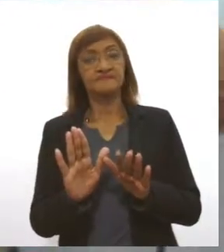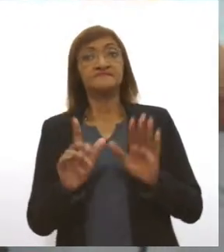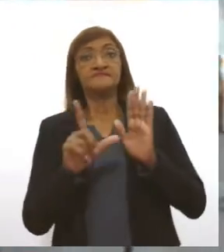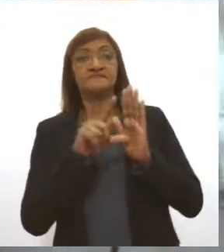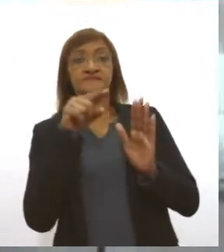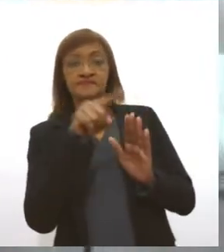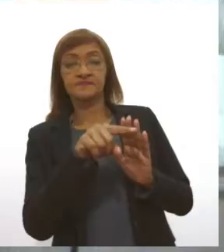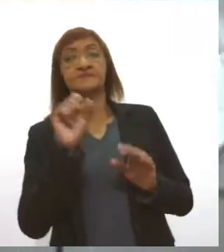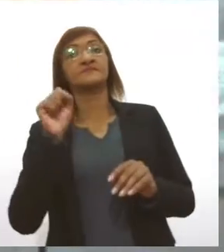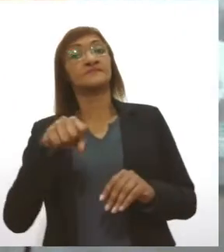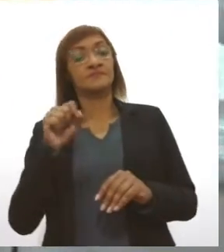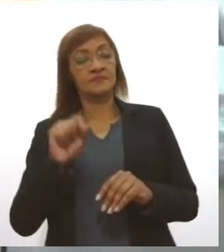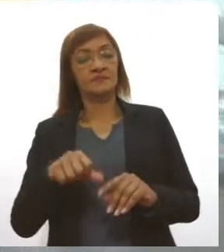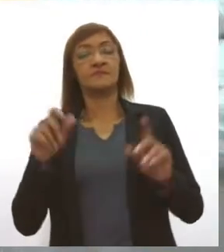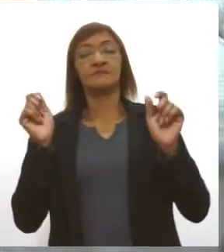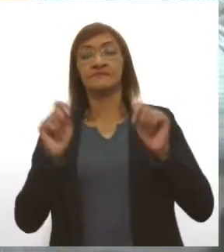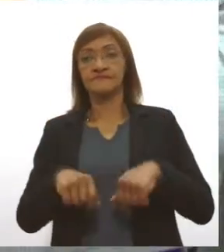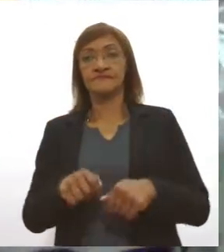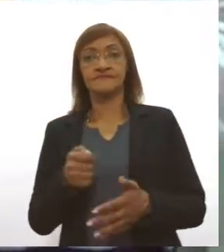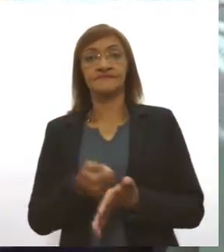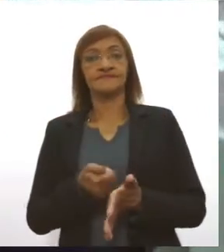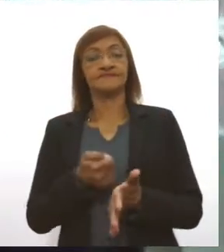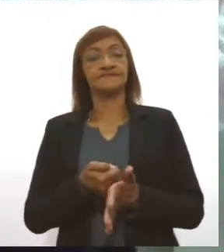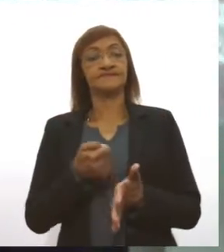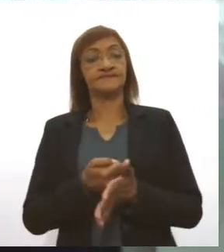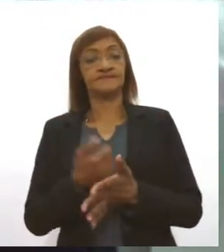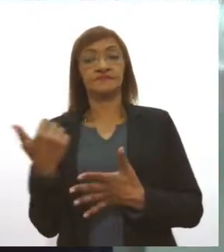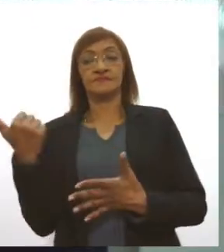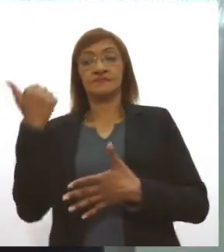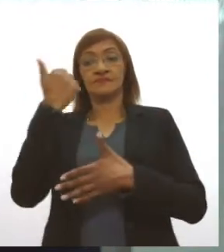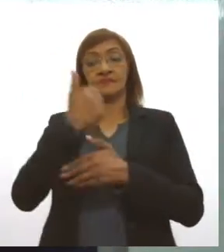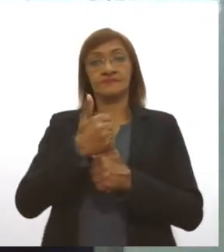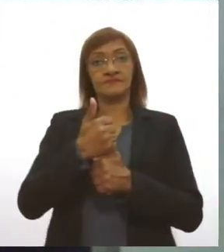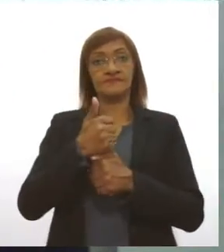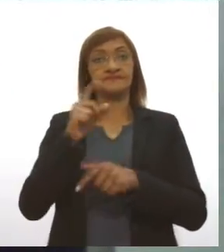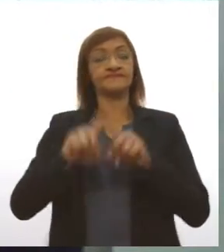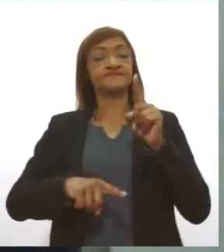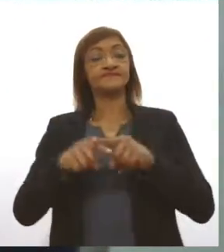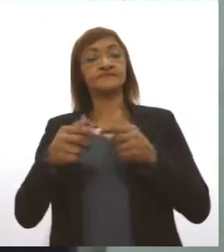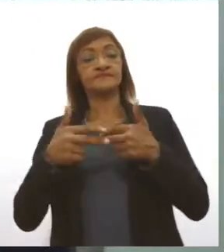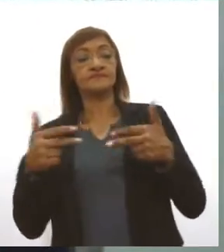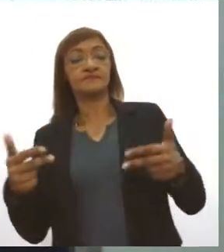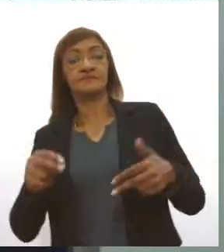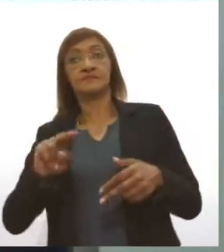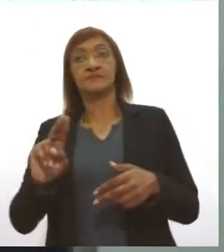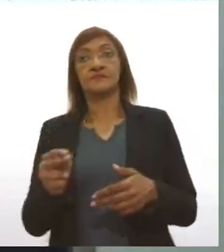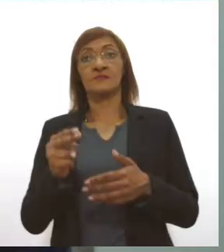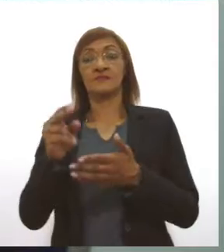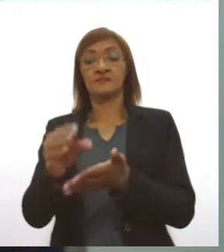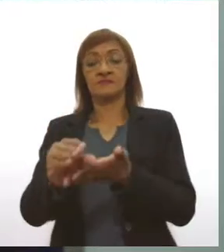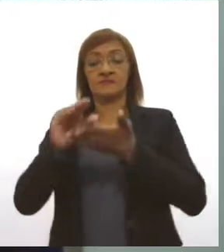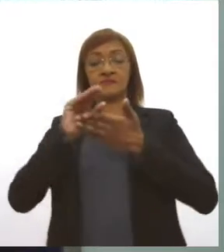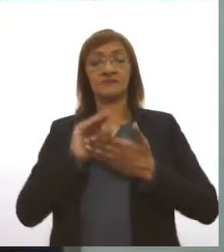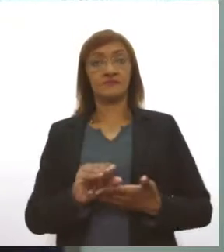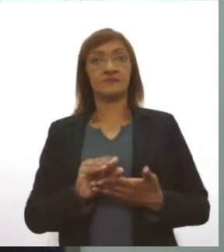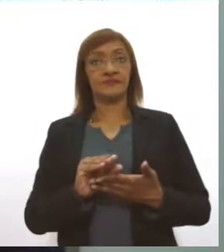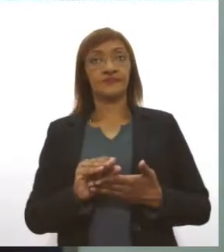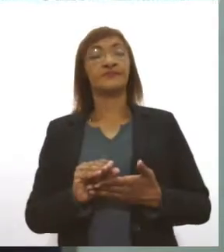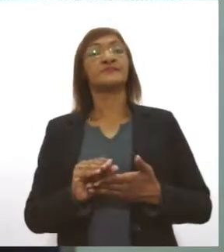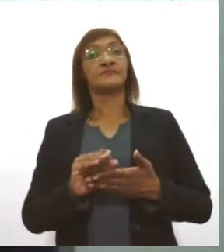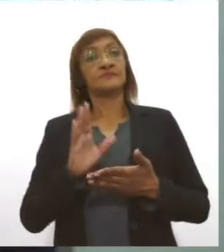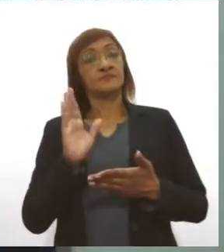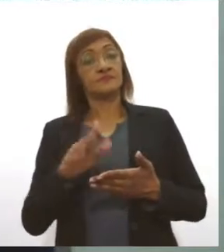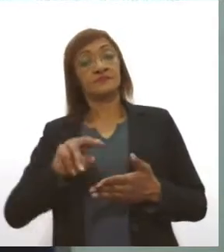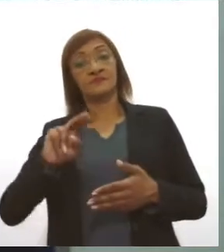aí sim, o consumidor pode exigir a substituição do produto, pode exigir o valor de volta ou se a demanda não